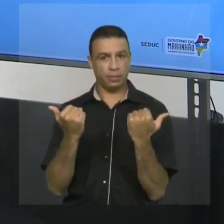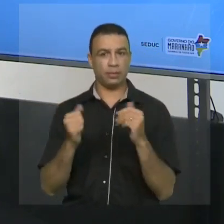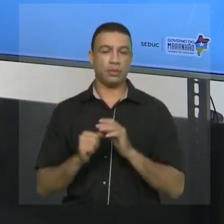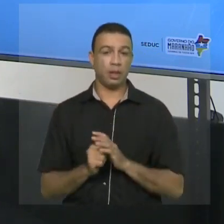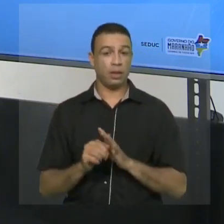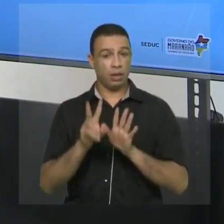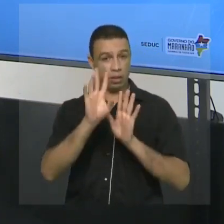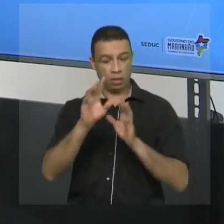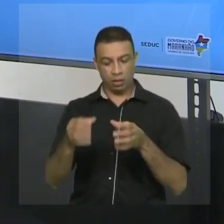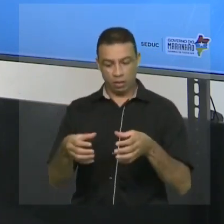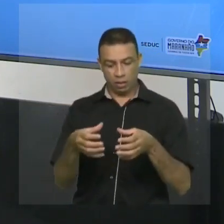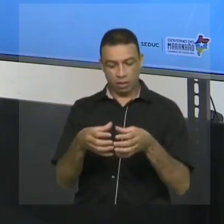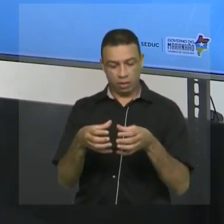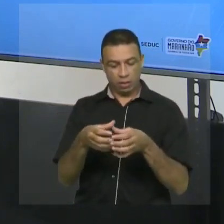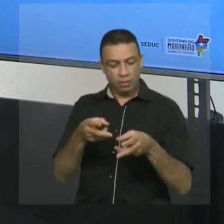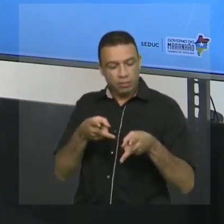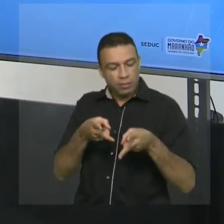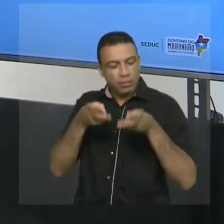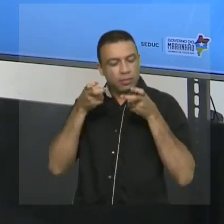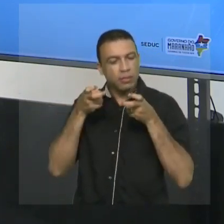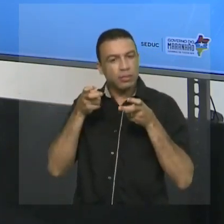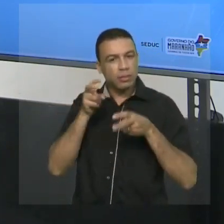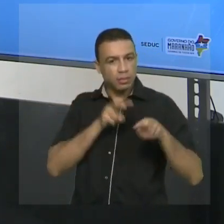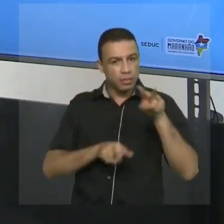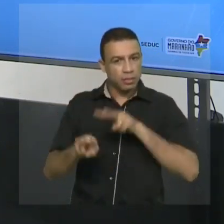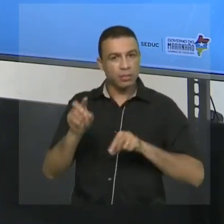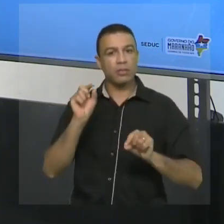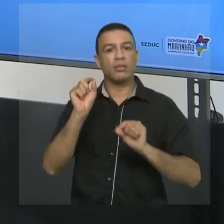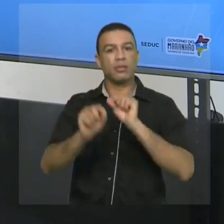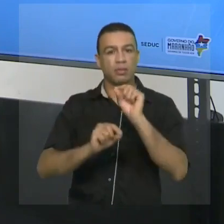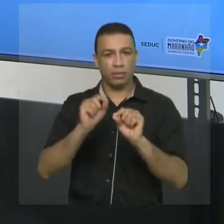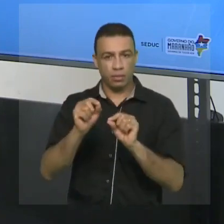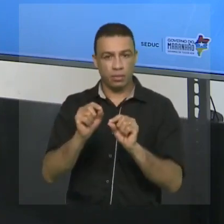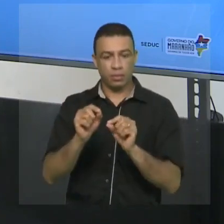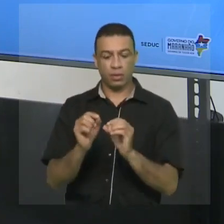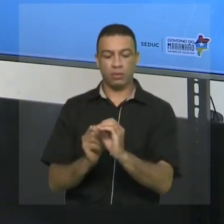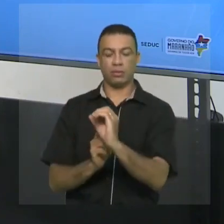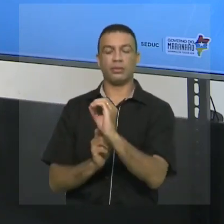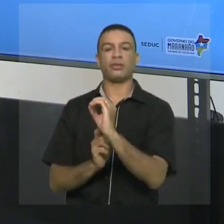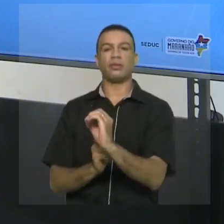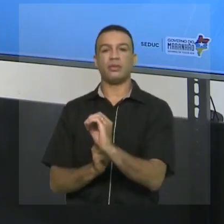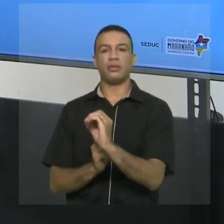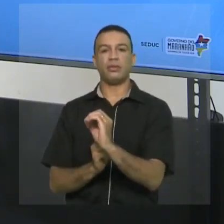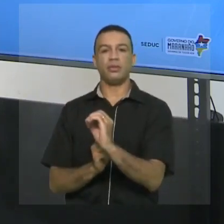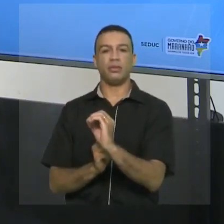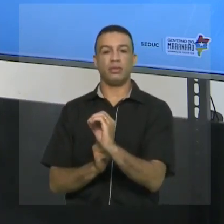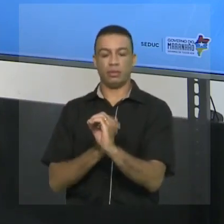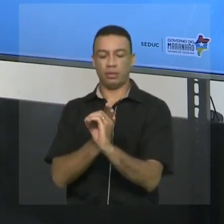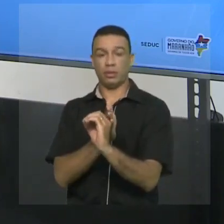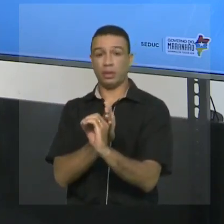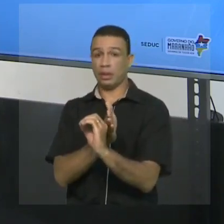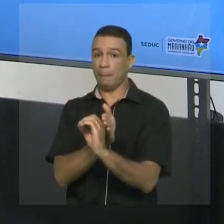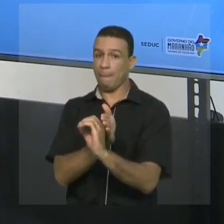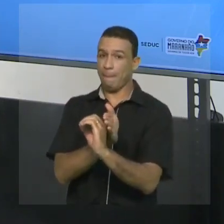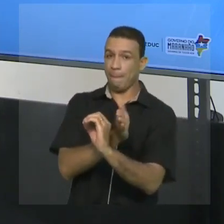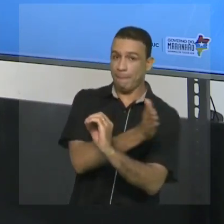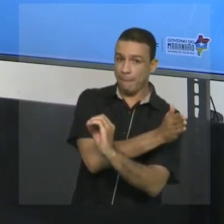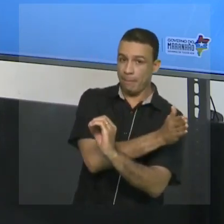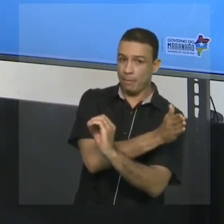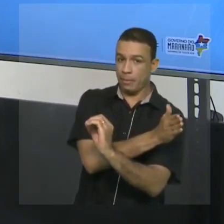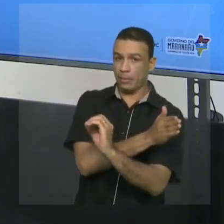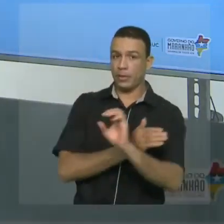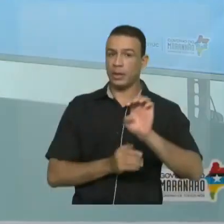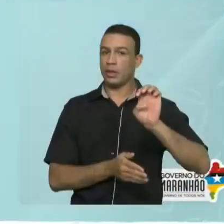observar. Primeiro, à esquerda do zero, eu tenho os inteiros negativos.